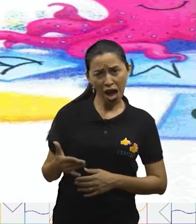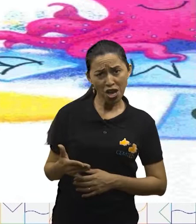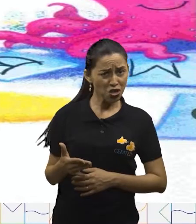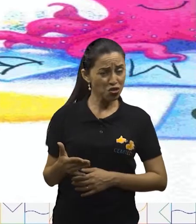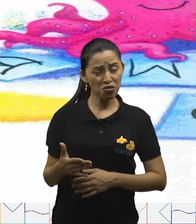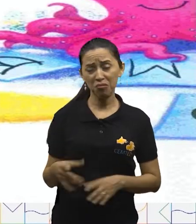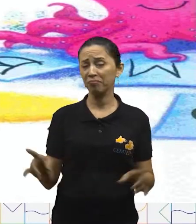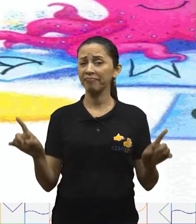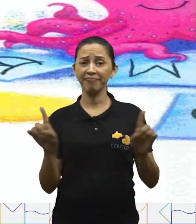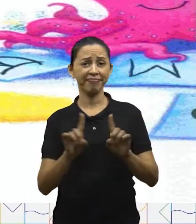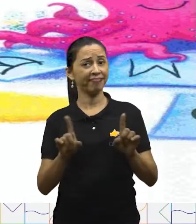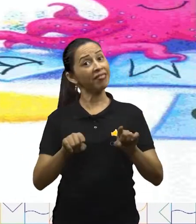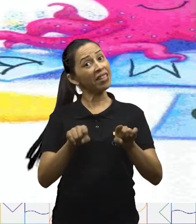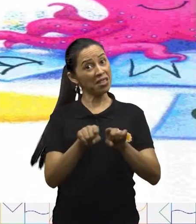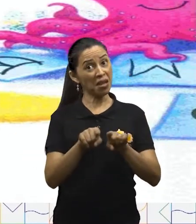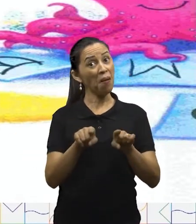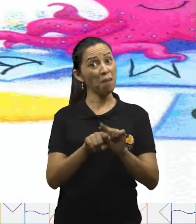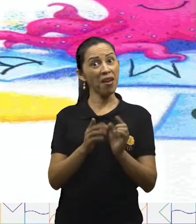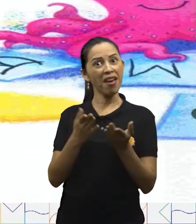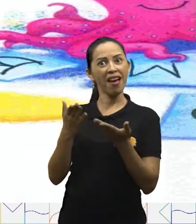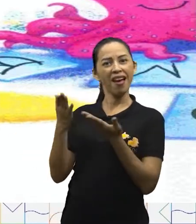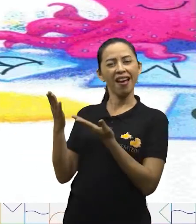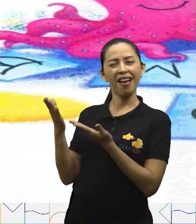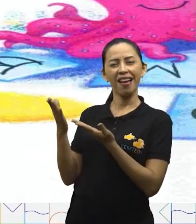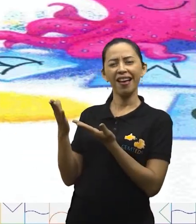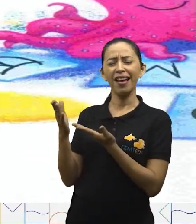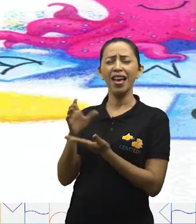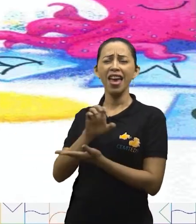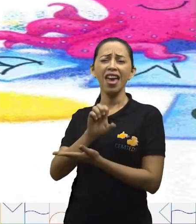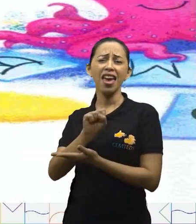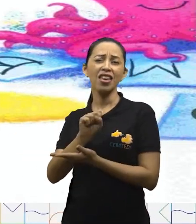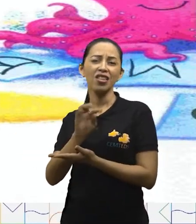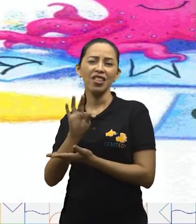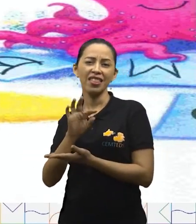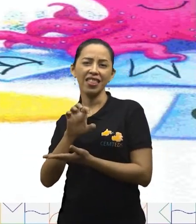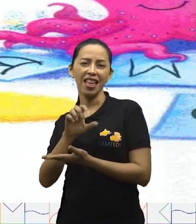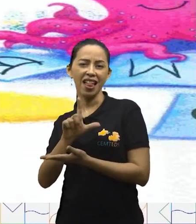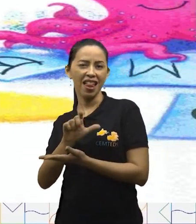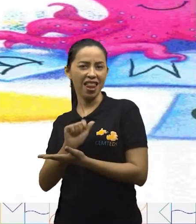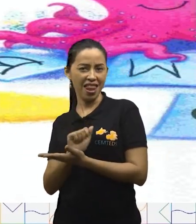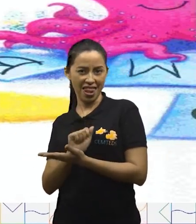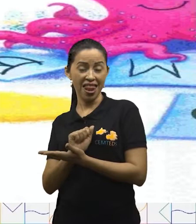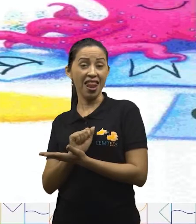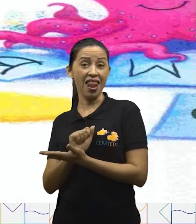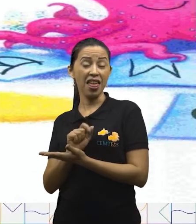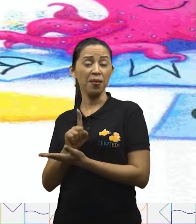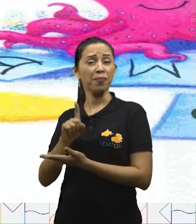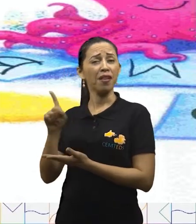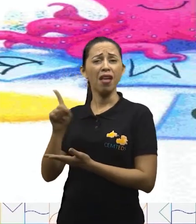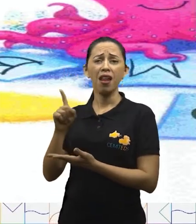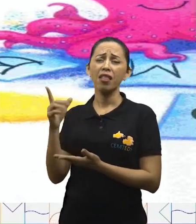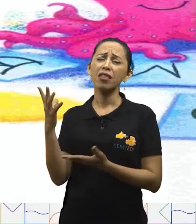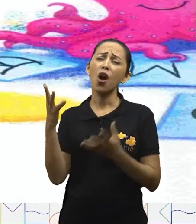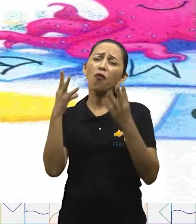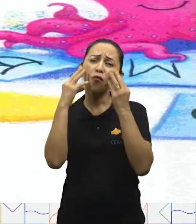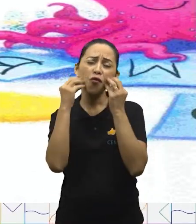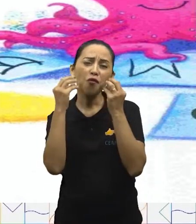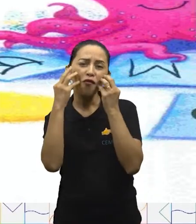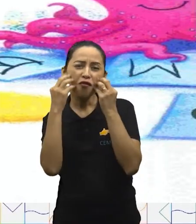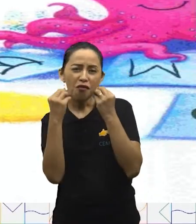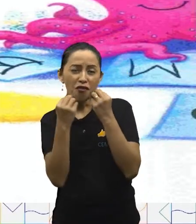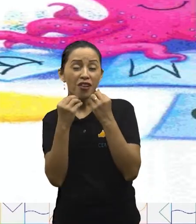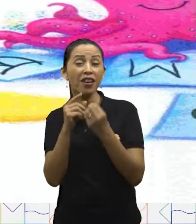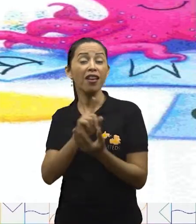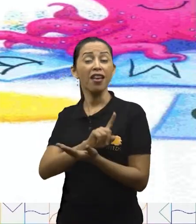exemplo, Estela, a pequena estrela do mar. Tão graciosa que é a